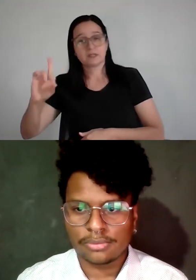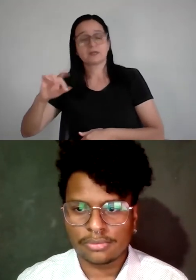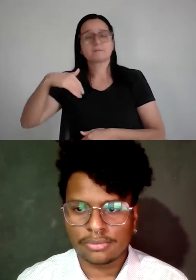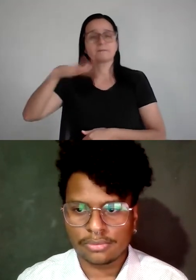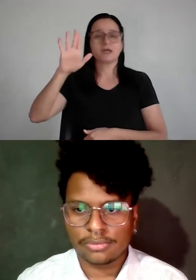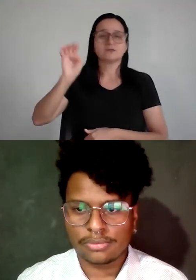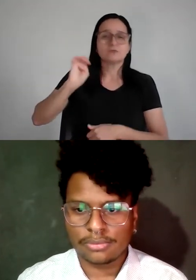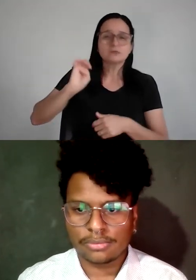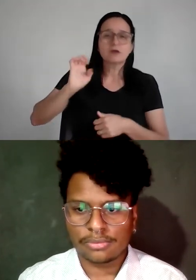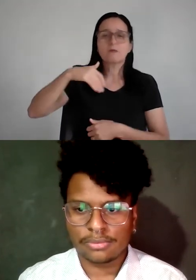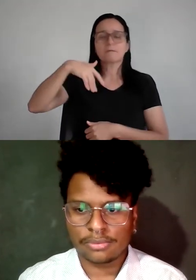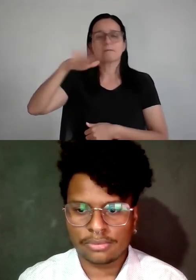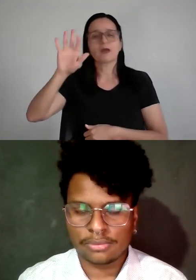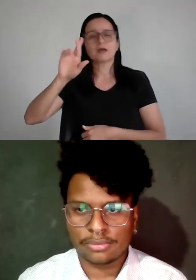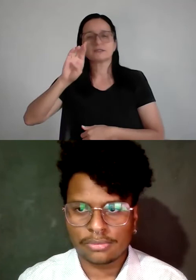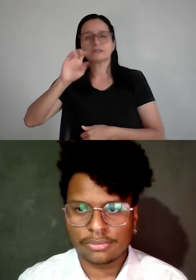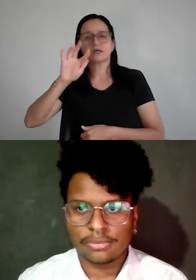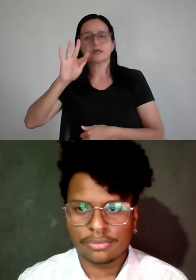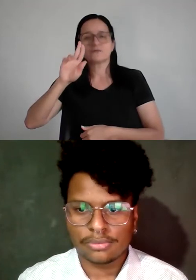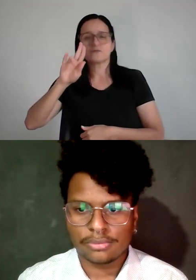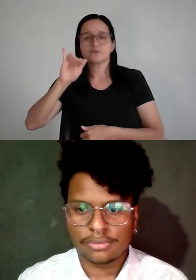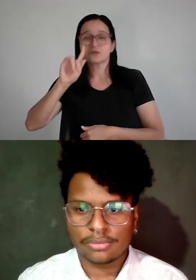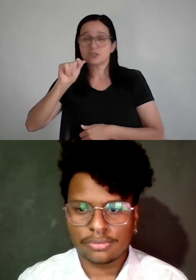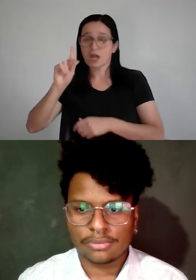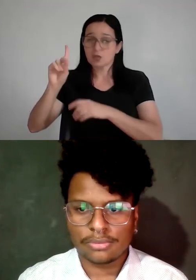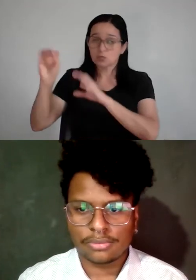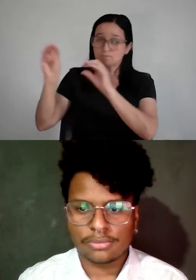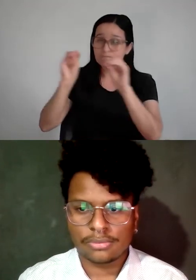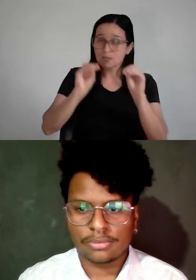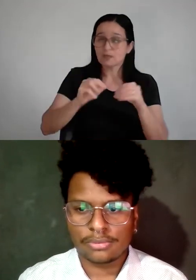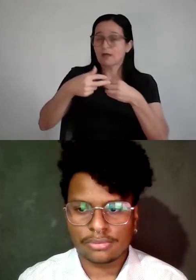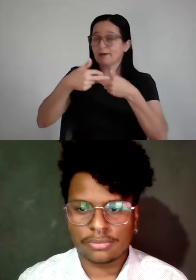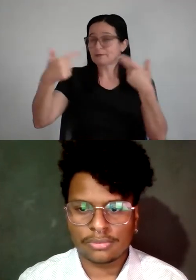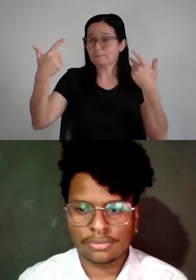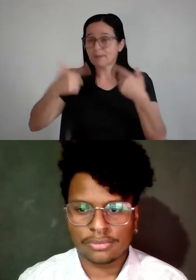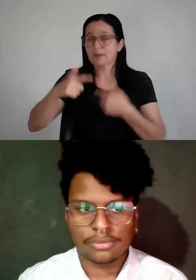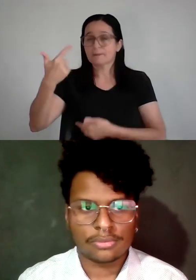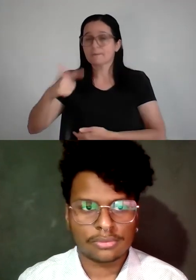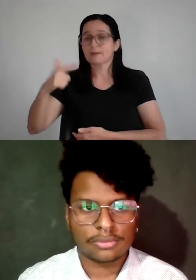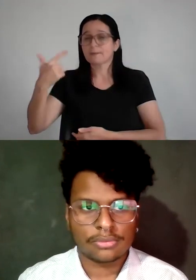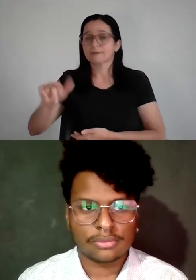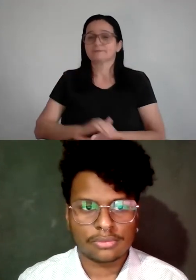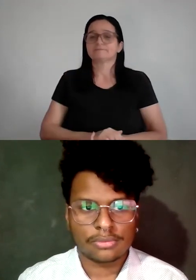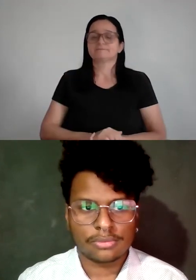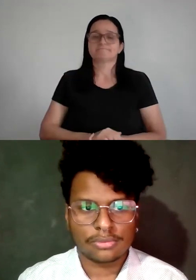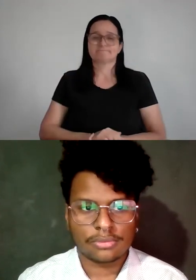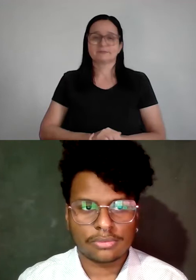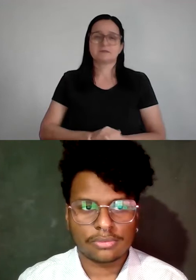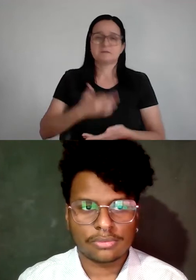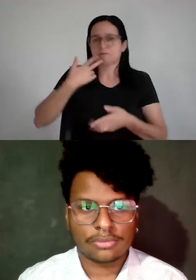mais refugiada, imigrante e mais pessoas, o que a gente chama de geracional,